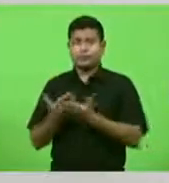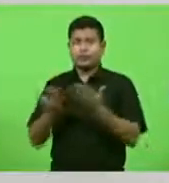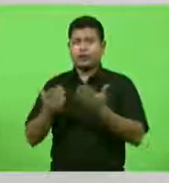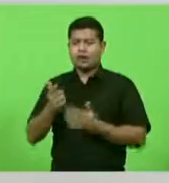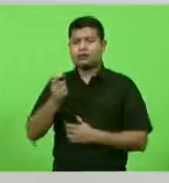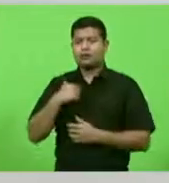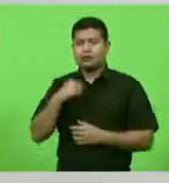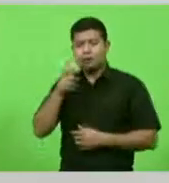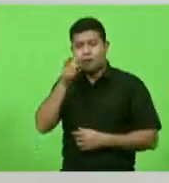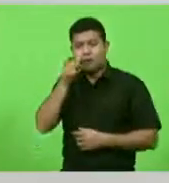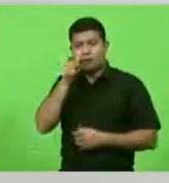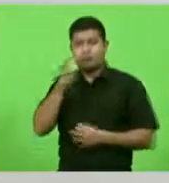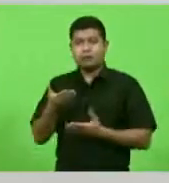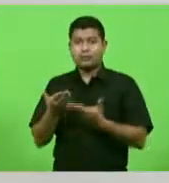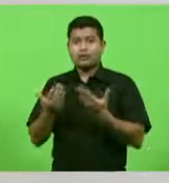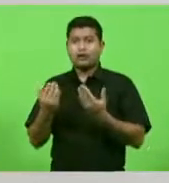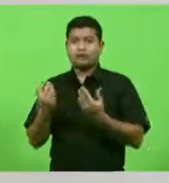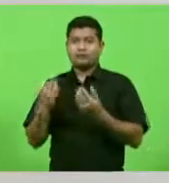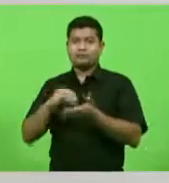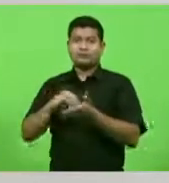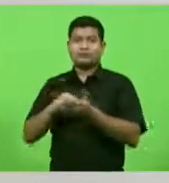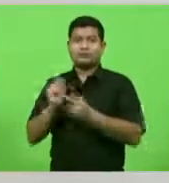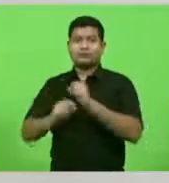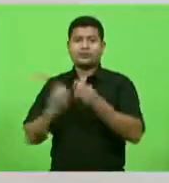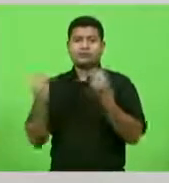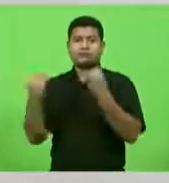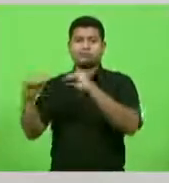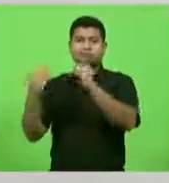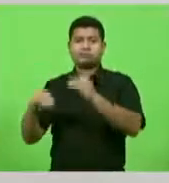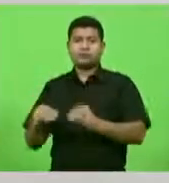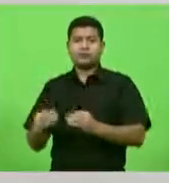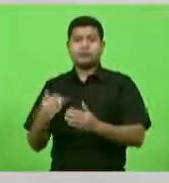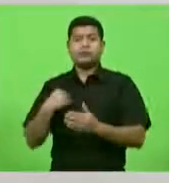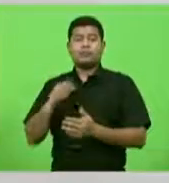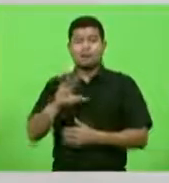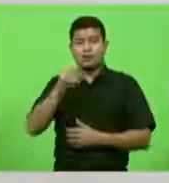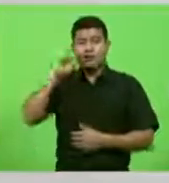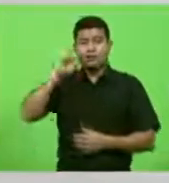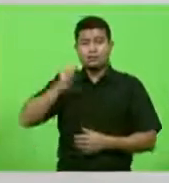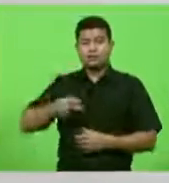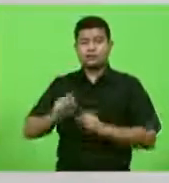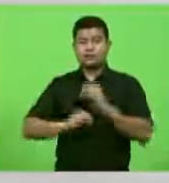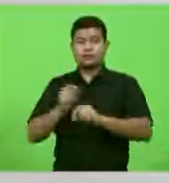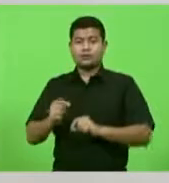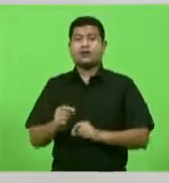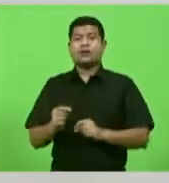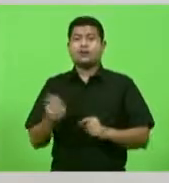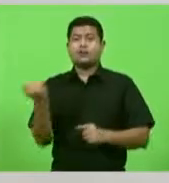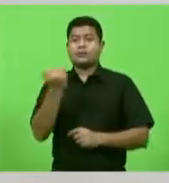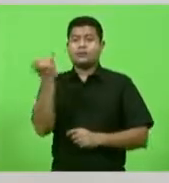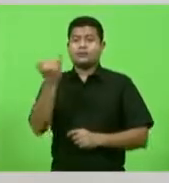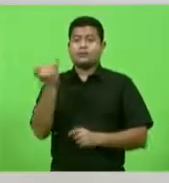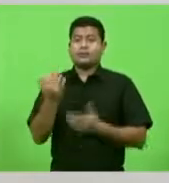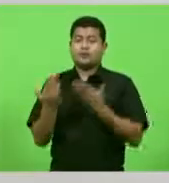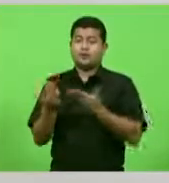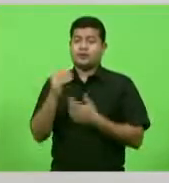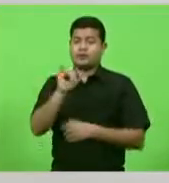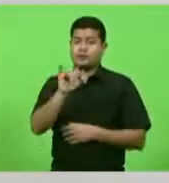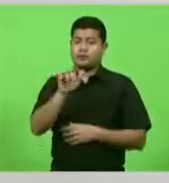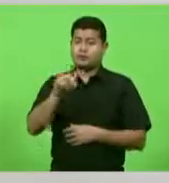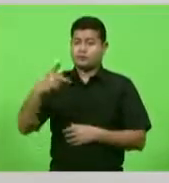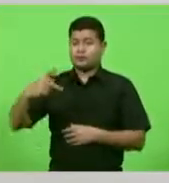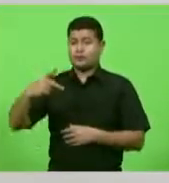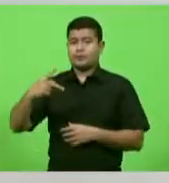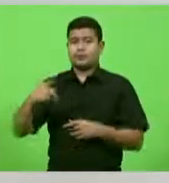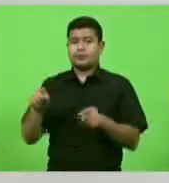mas reconheceu a importância do investimento nesta área, tanto no IGP, quanto